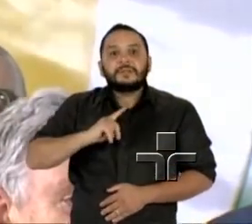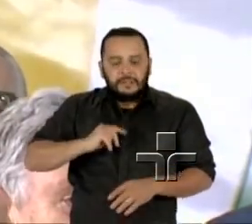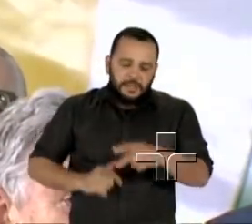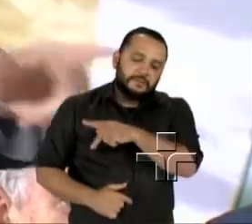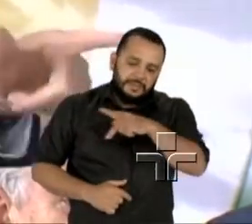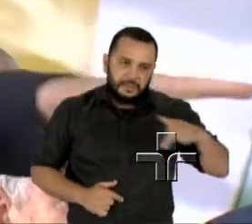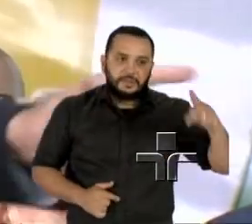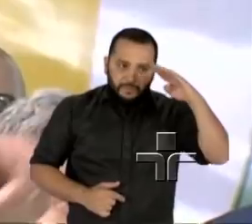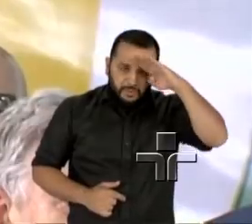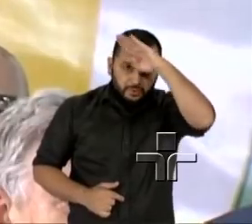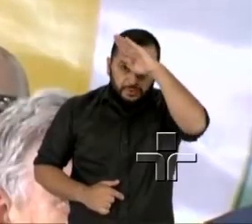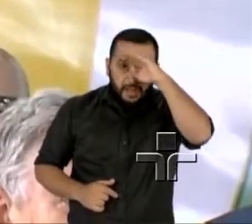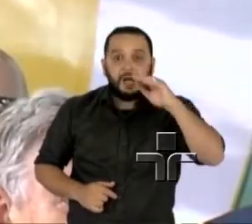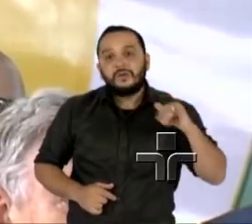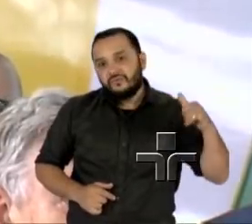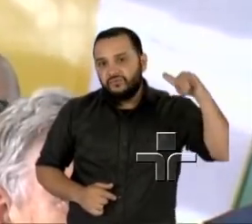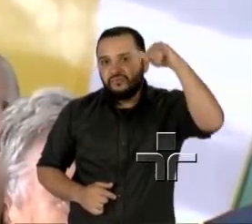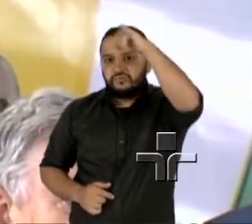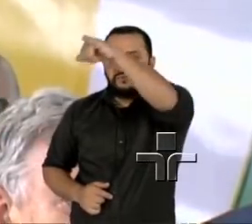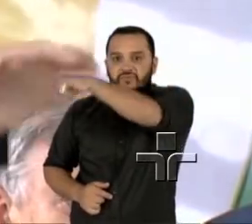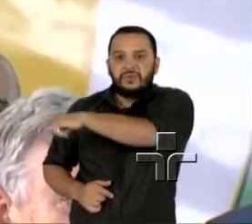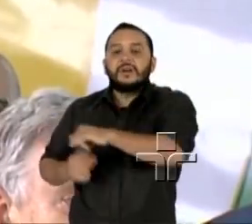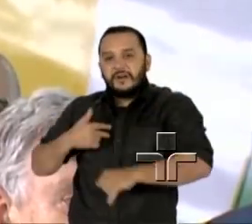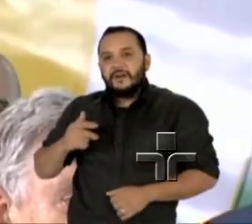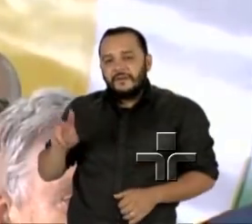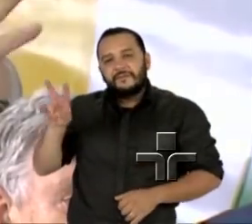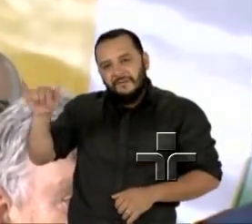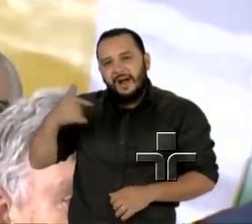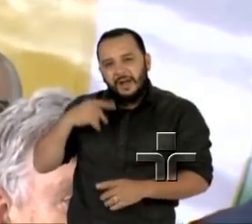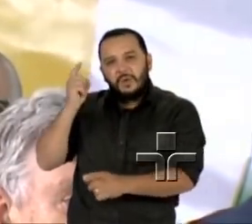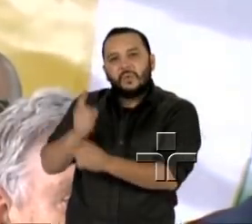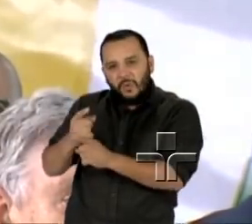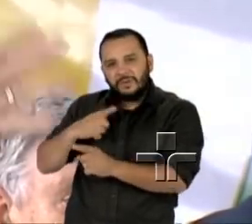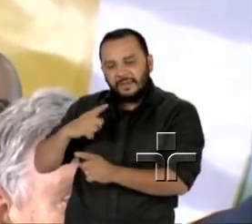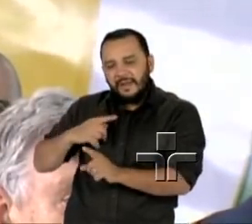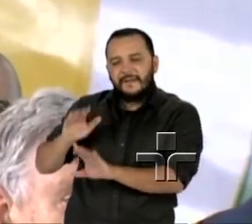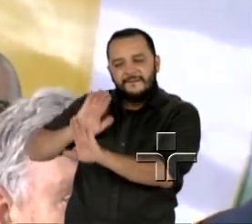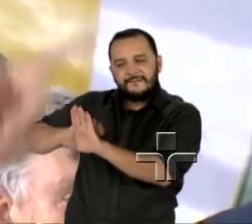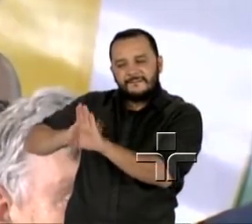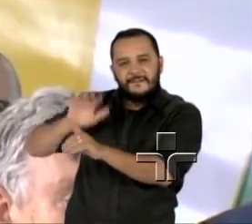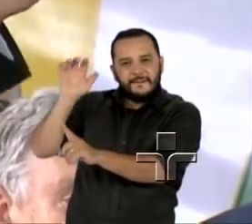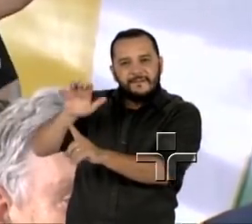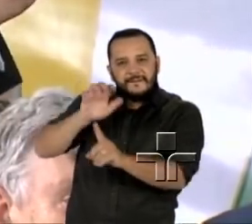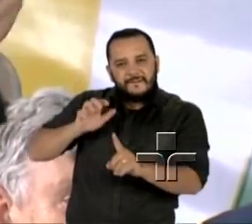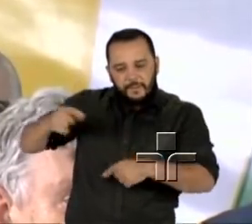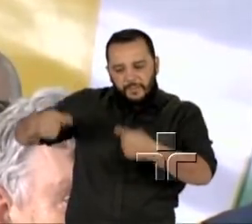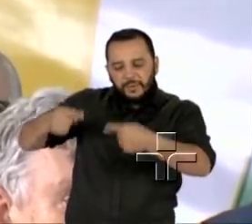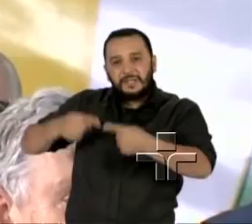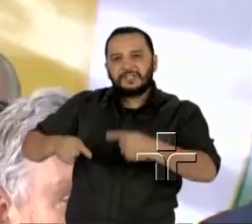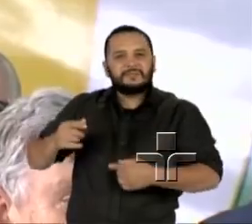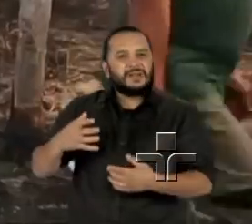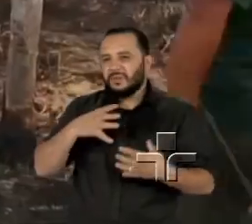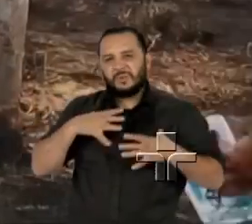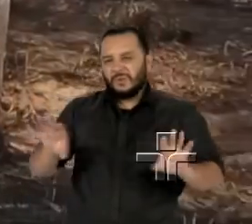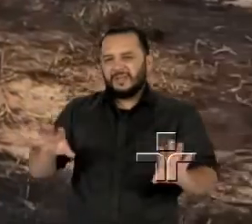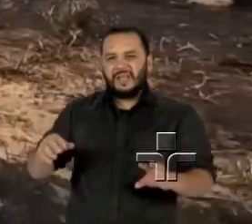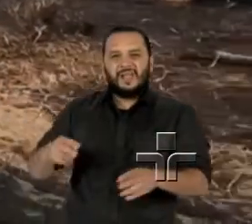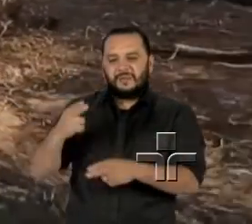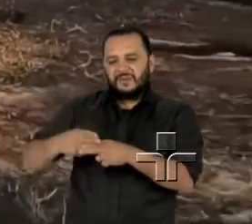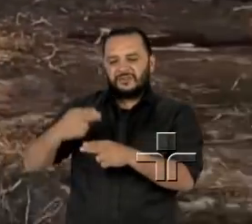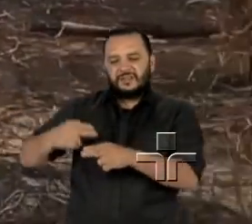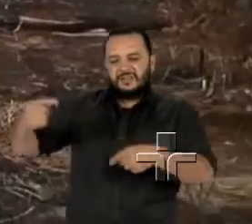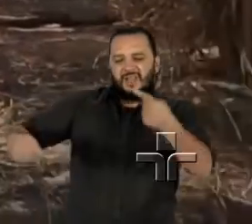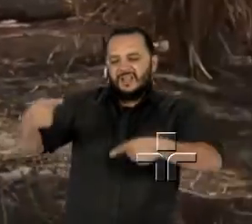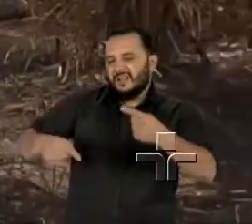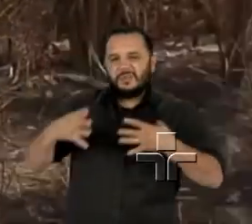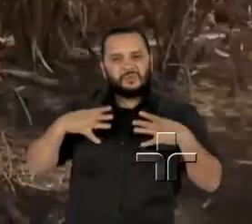Jair Bolsonaro, que já afirmou que o encontro tem influências políticas, mas evitou entrar em polêmicas com o Vaticano. O governo Bolsonaro